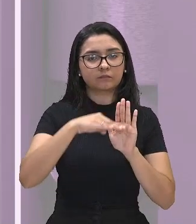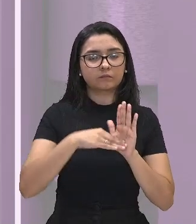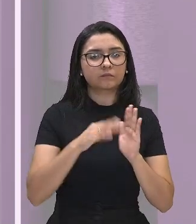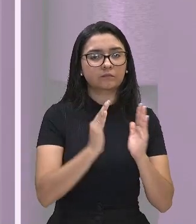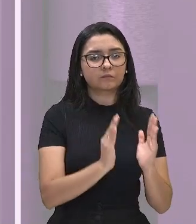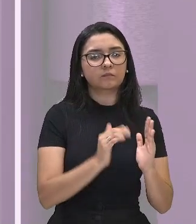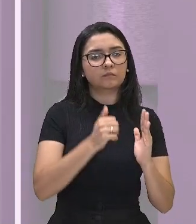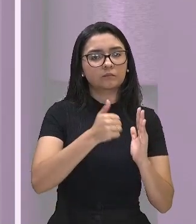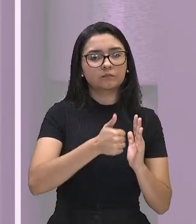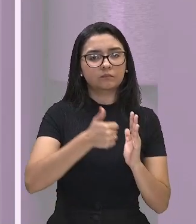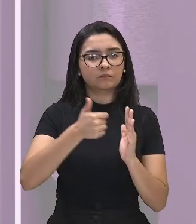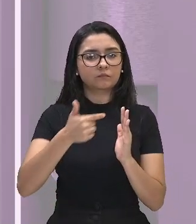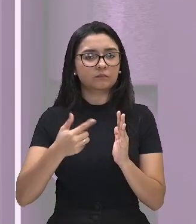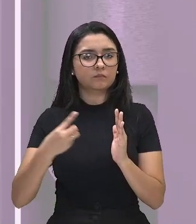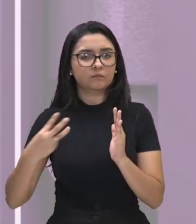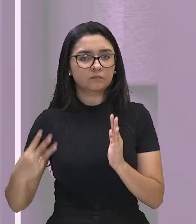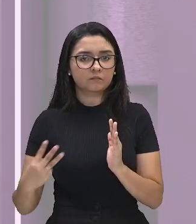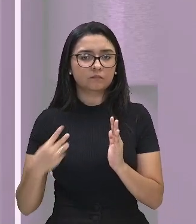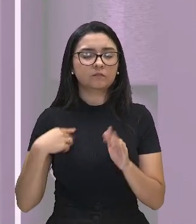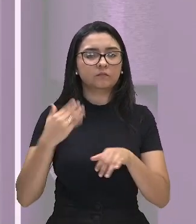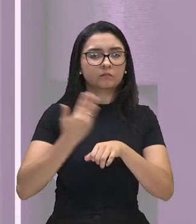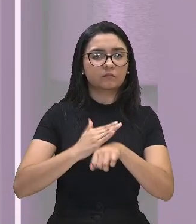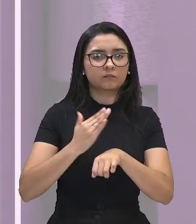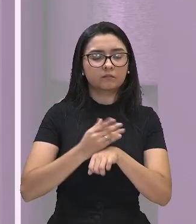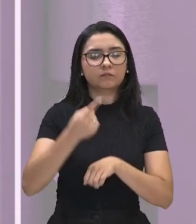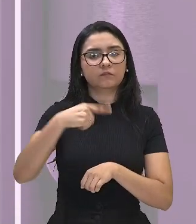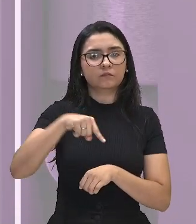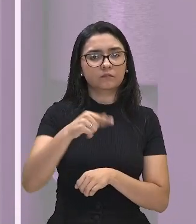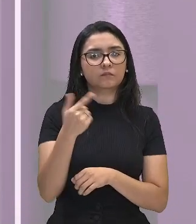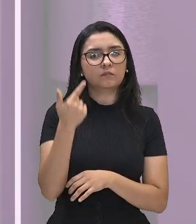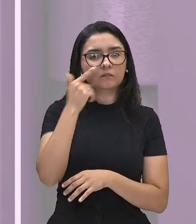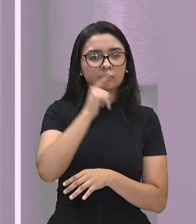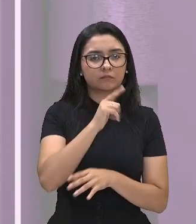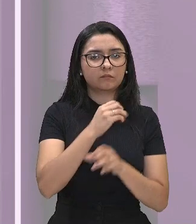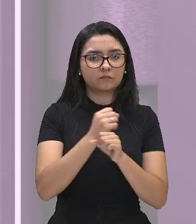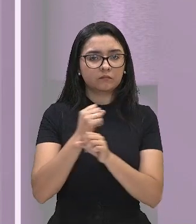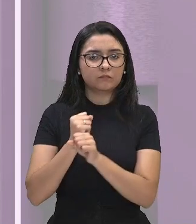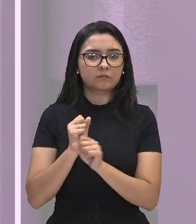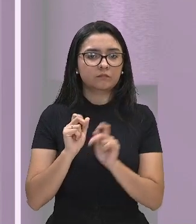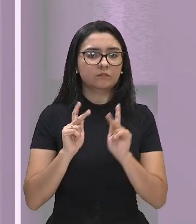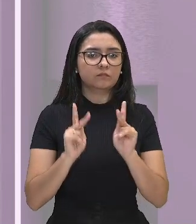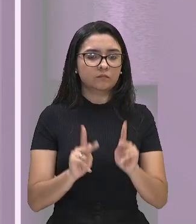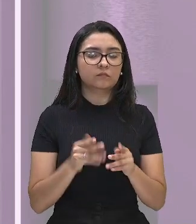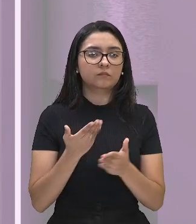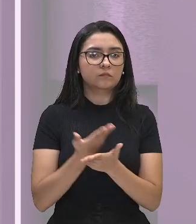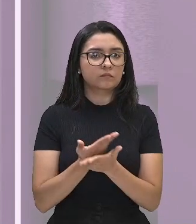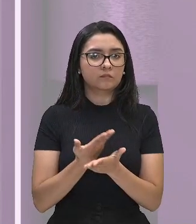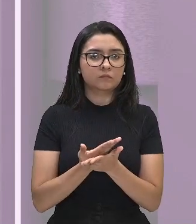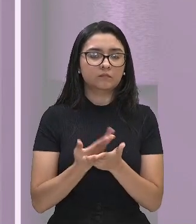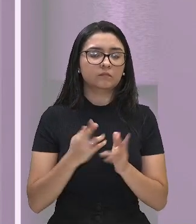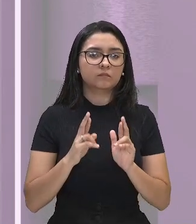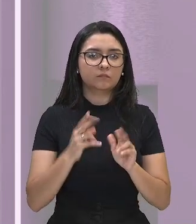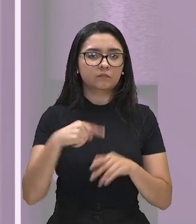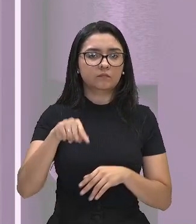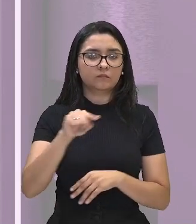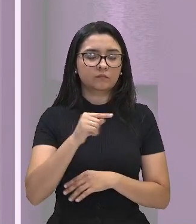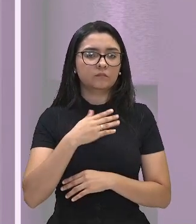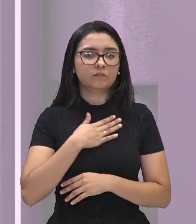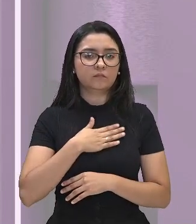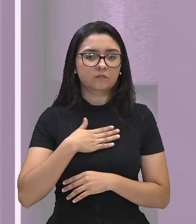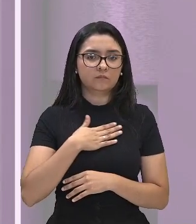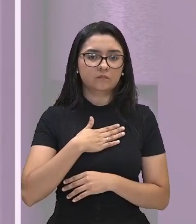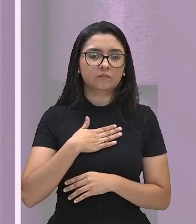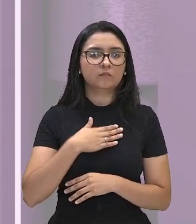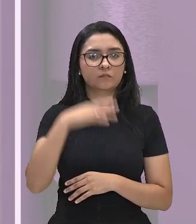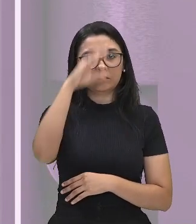sempre olhando ali, vai sempre praticando o que você consegue ali direitinho fazer, tá bom? Essa foi a nossa aula, eu espero que vocês tenham gostado